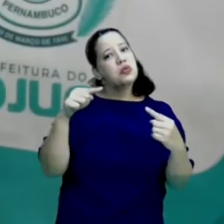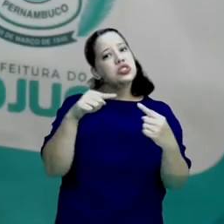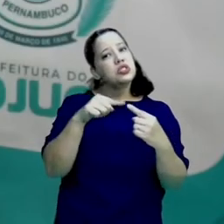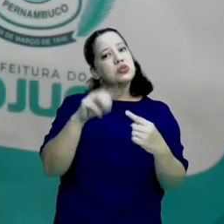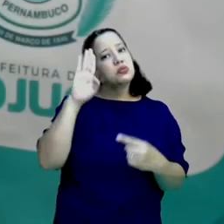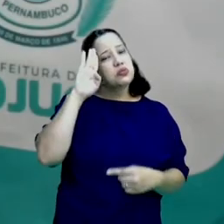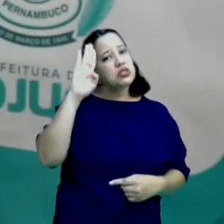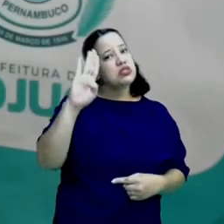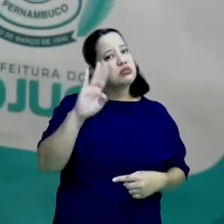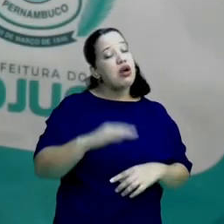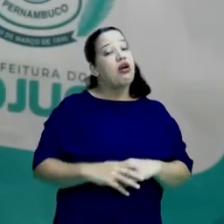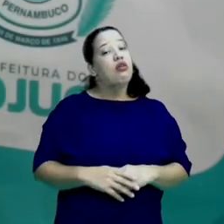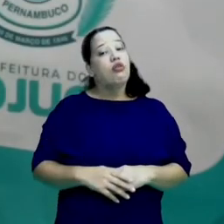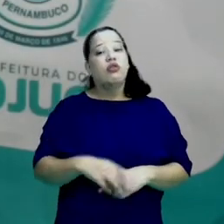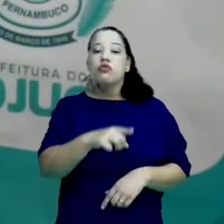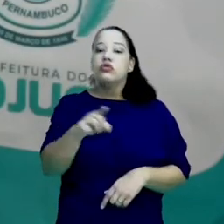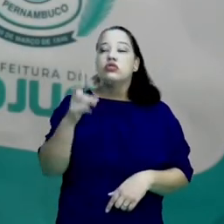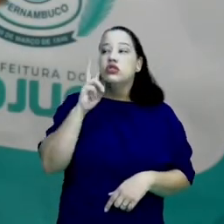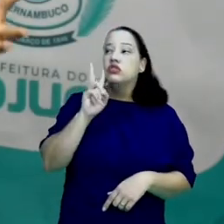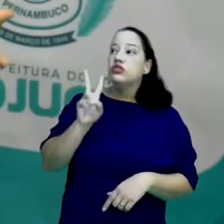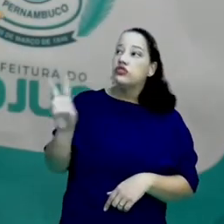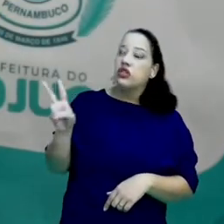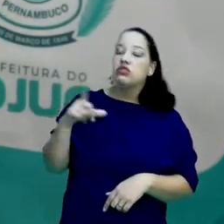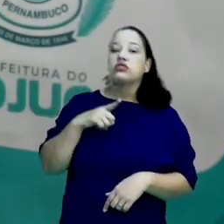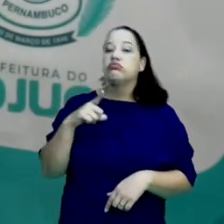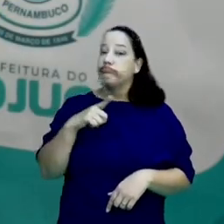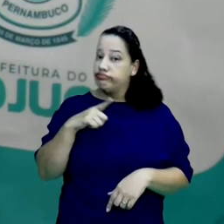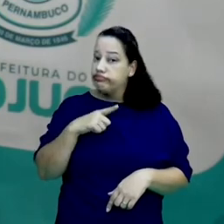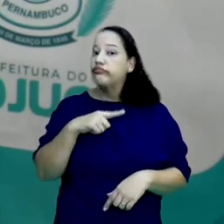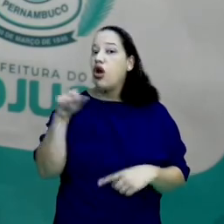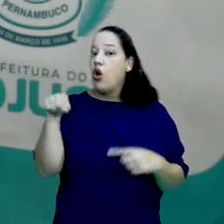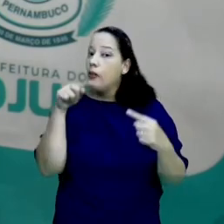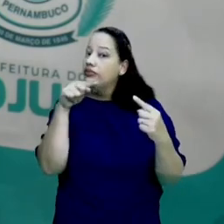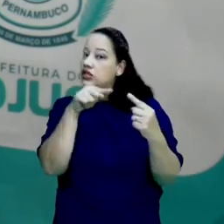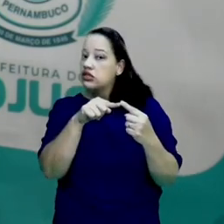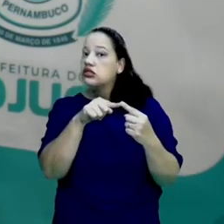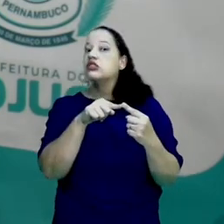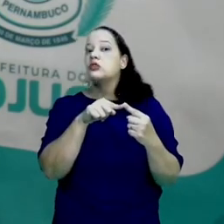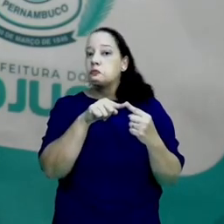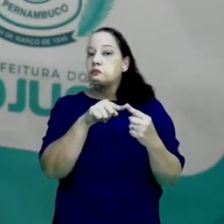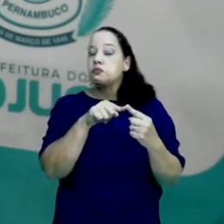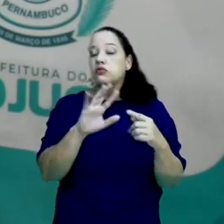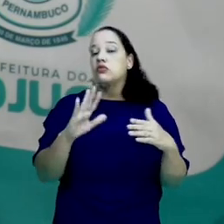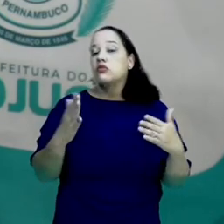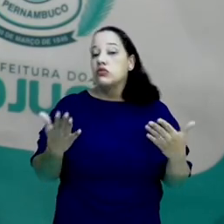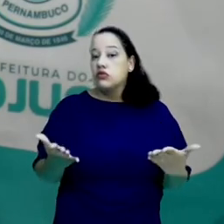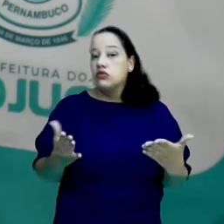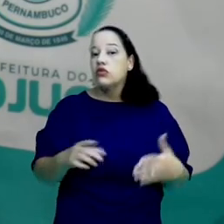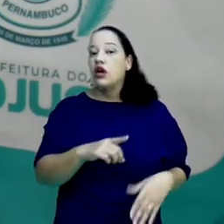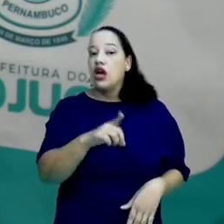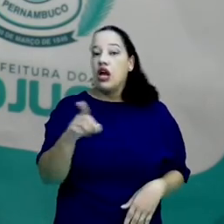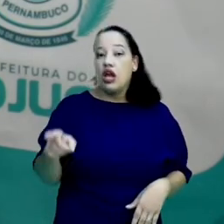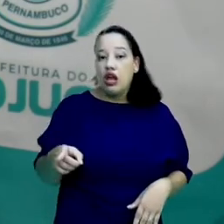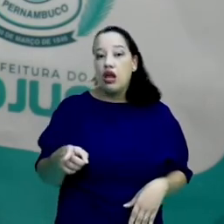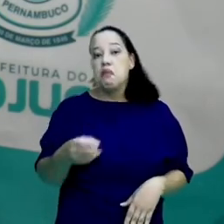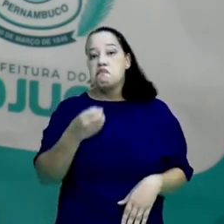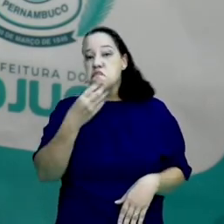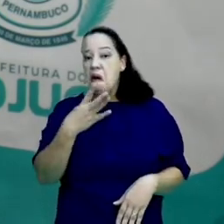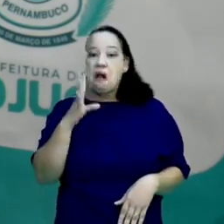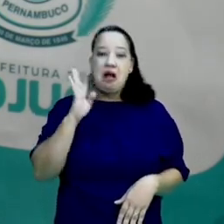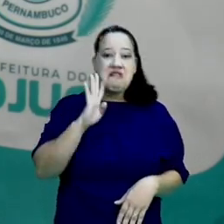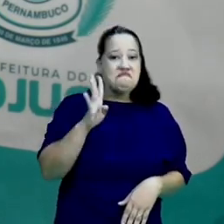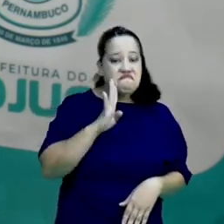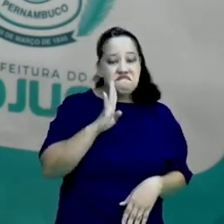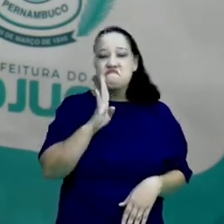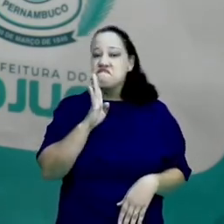para a professora aqui, vocês visualizaram que tinha uma intencionalidade nesse processo, infelizmente, de uma condição não tão legal para as pessoas